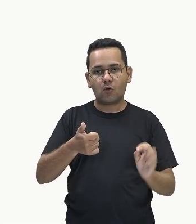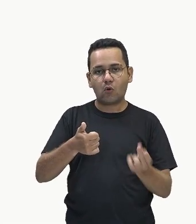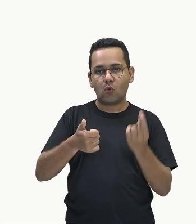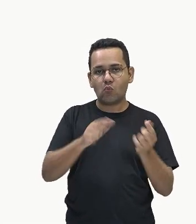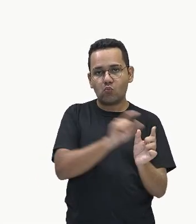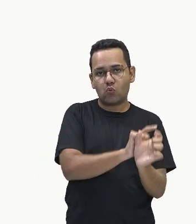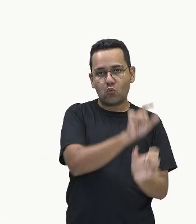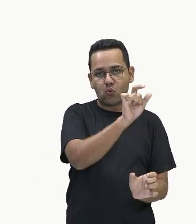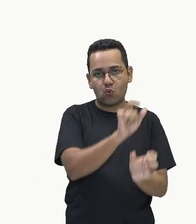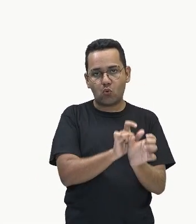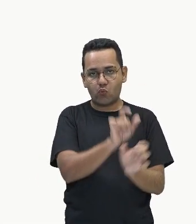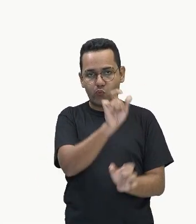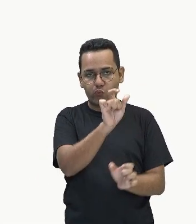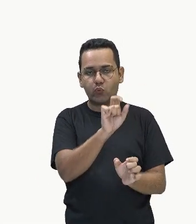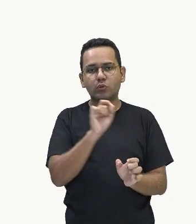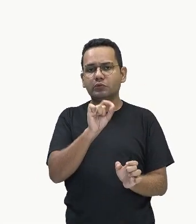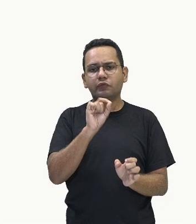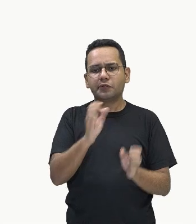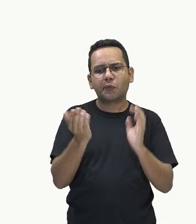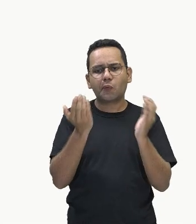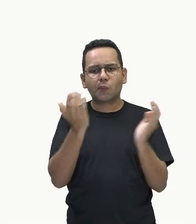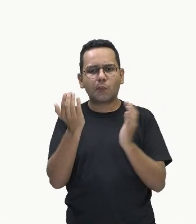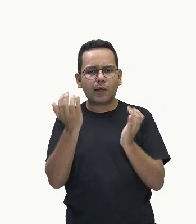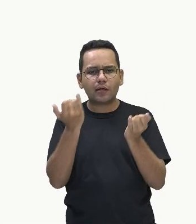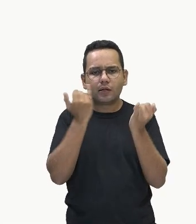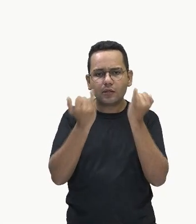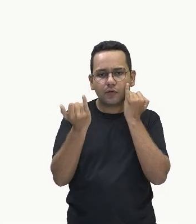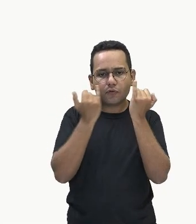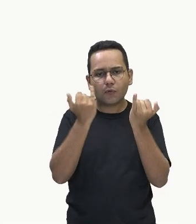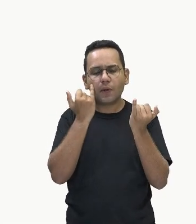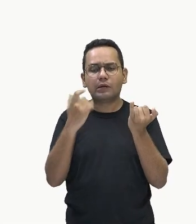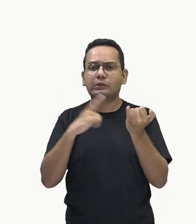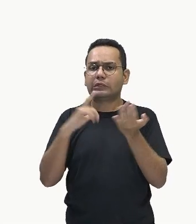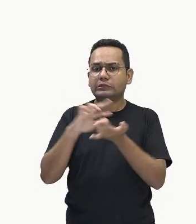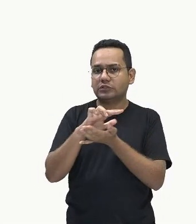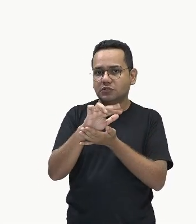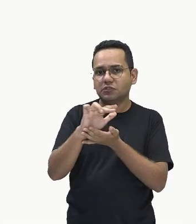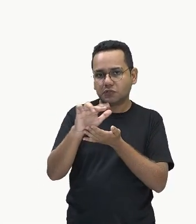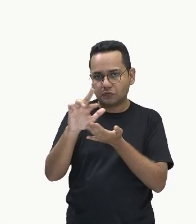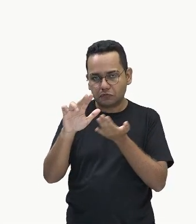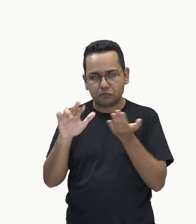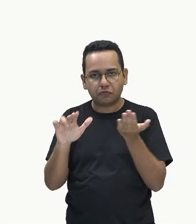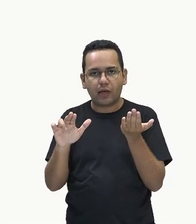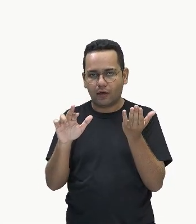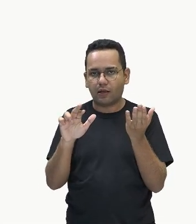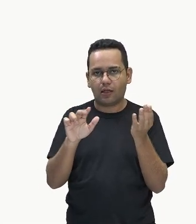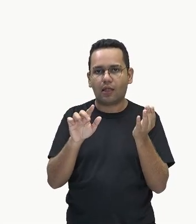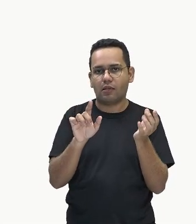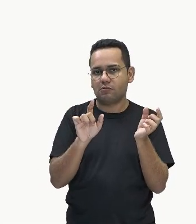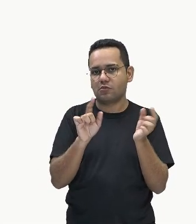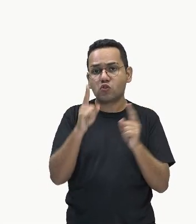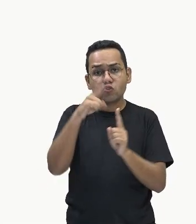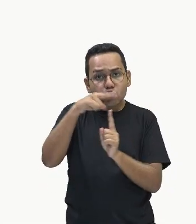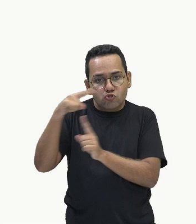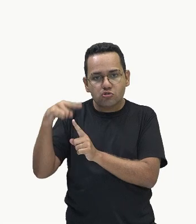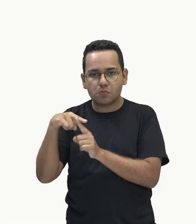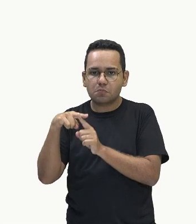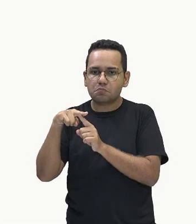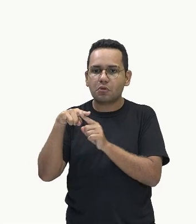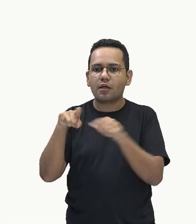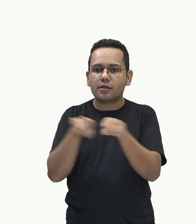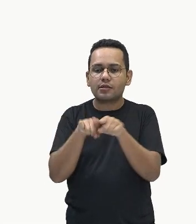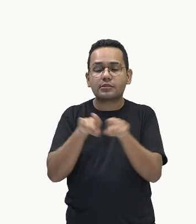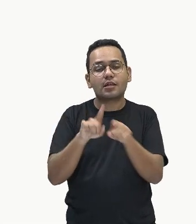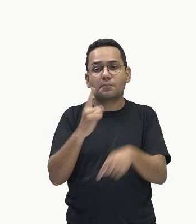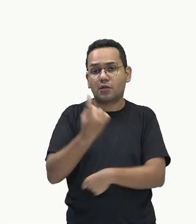que compara dados entre várias categorias e entre itens individuais. Tá bom? Como